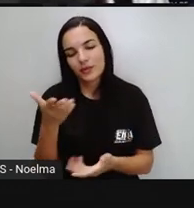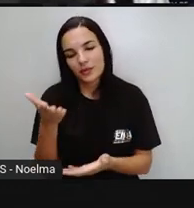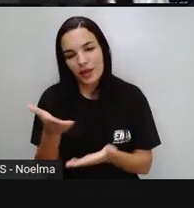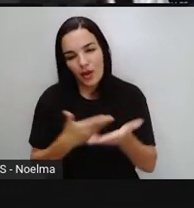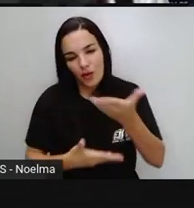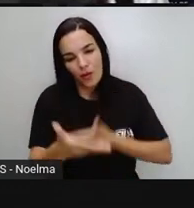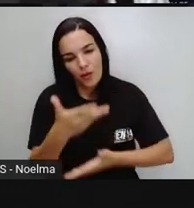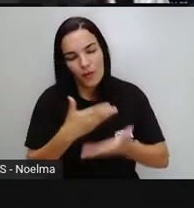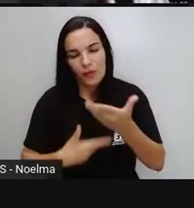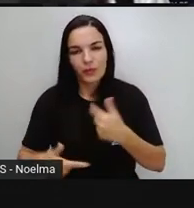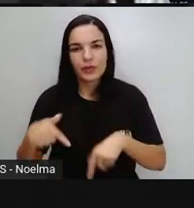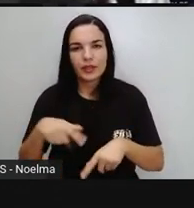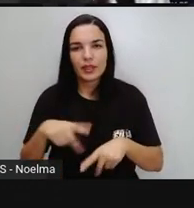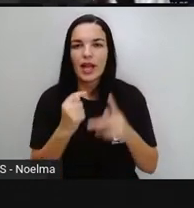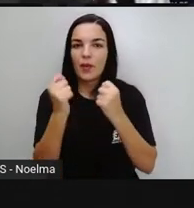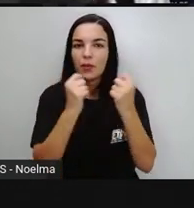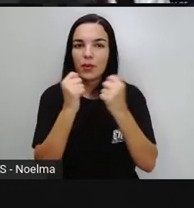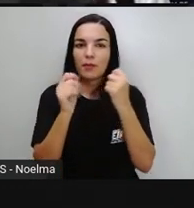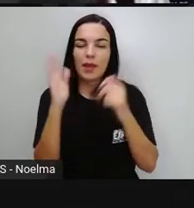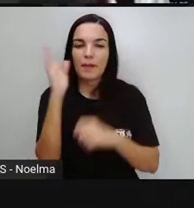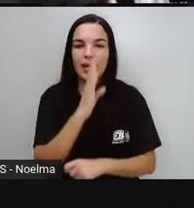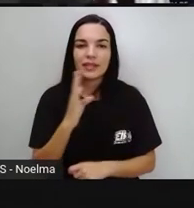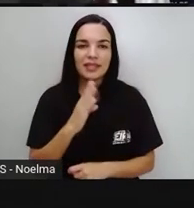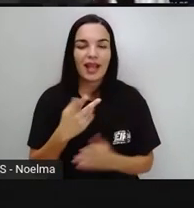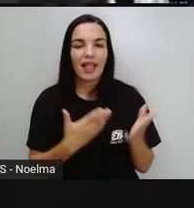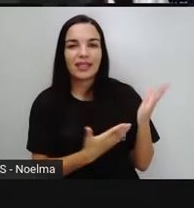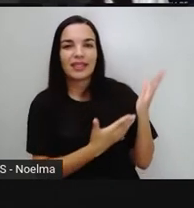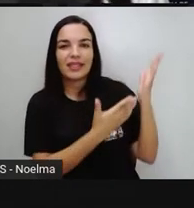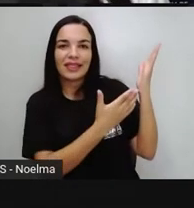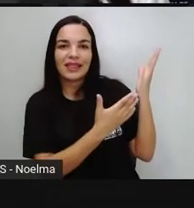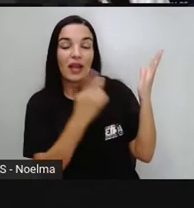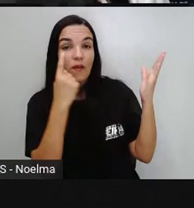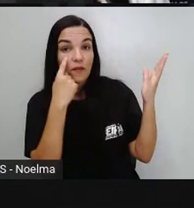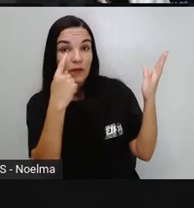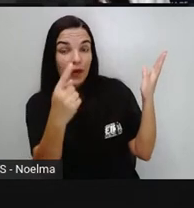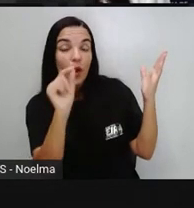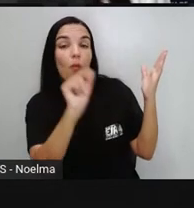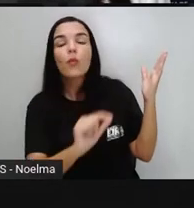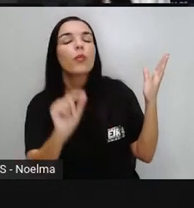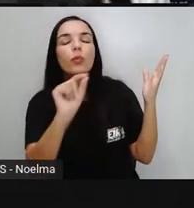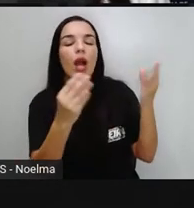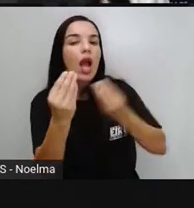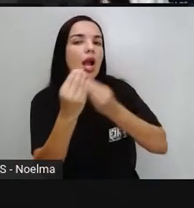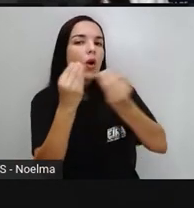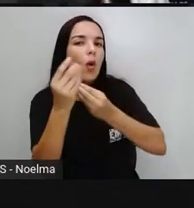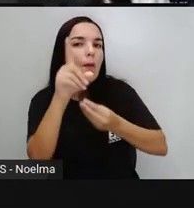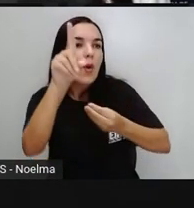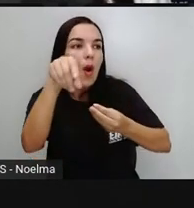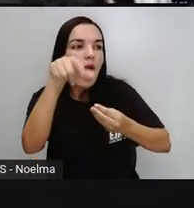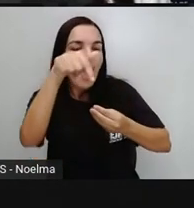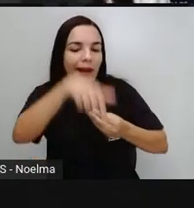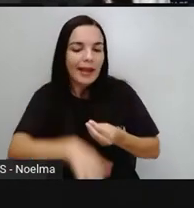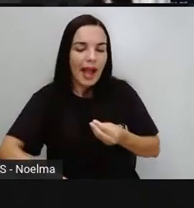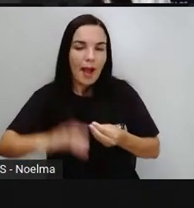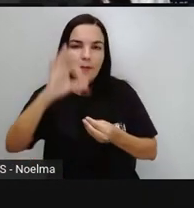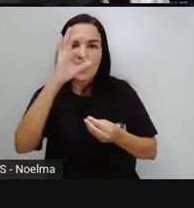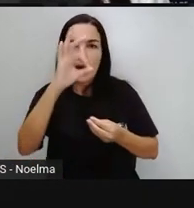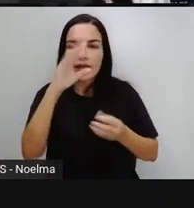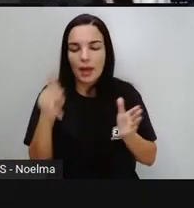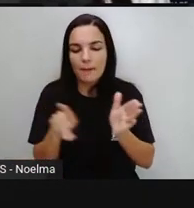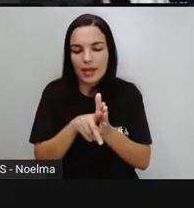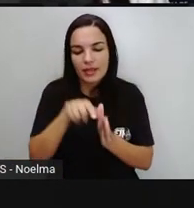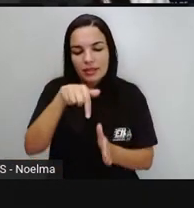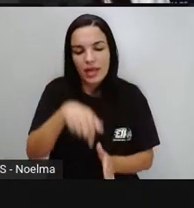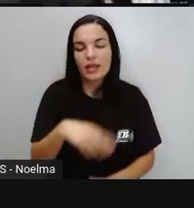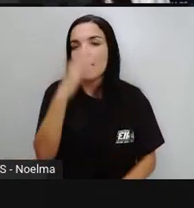economia Brasileira E aí Para trás Essa imagem Para a gente Observar As moedas Que fazem parte Do